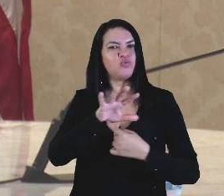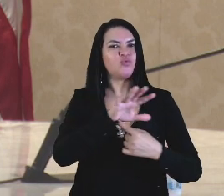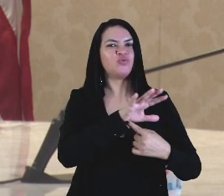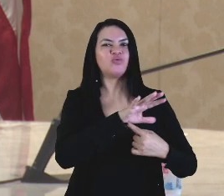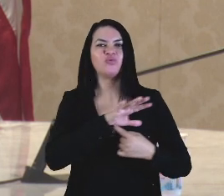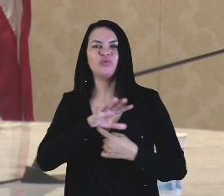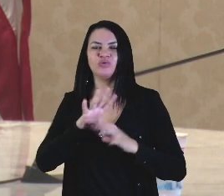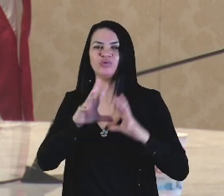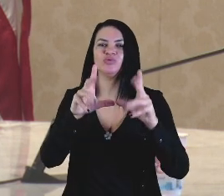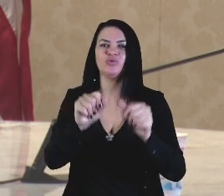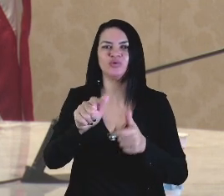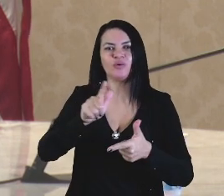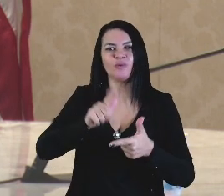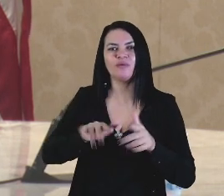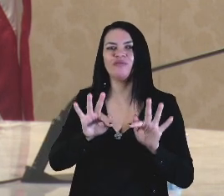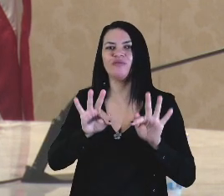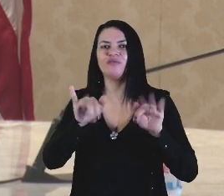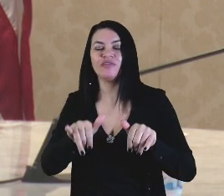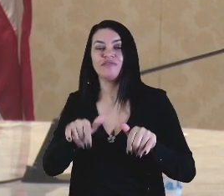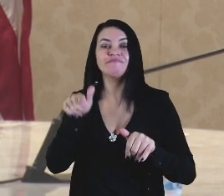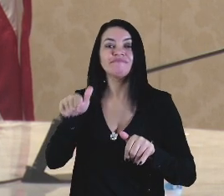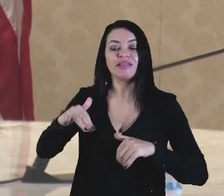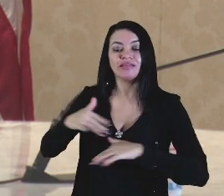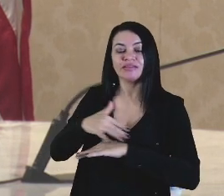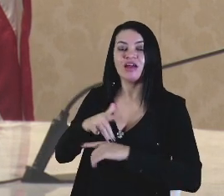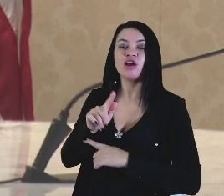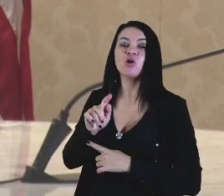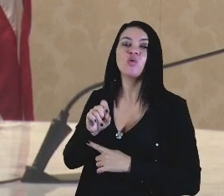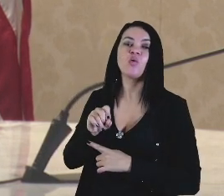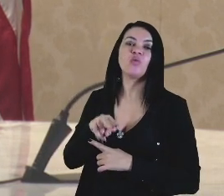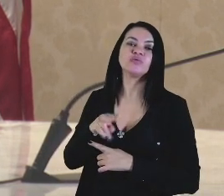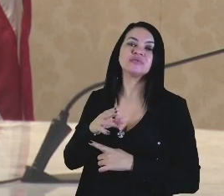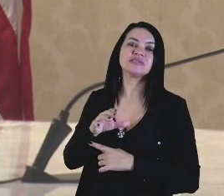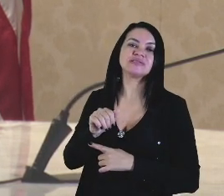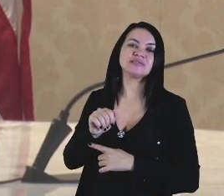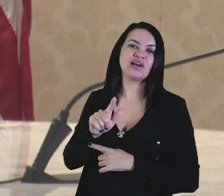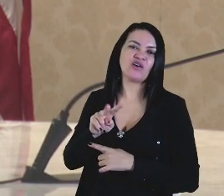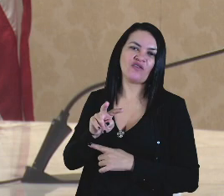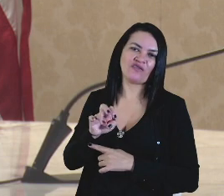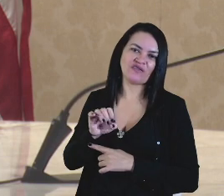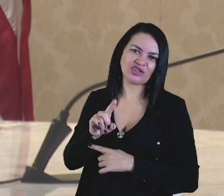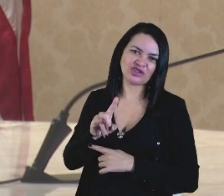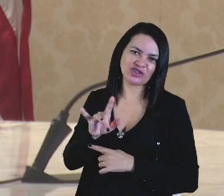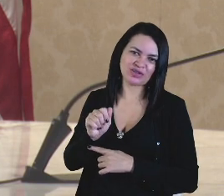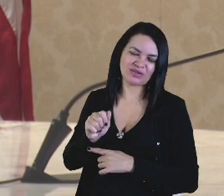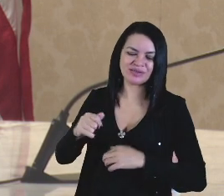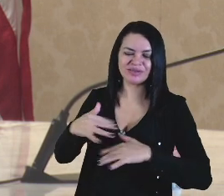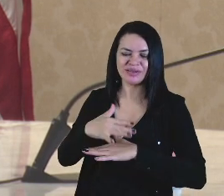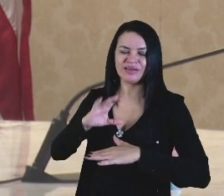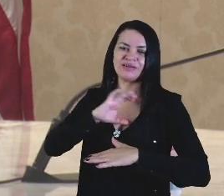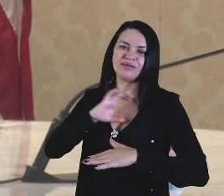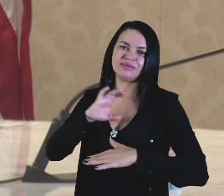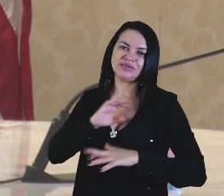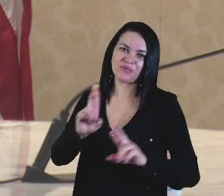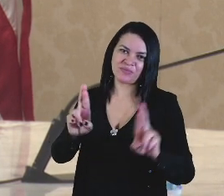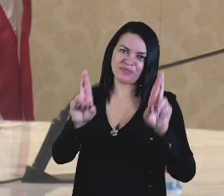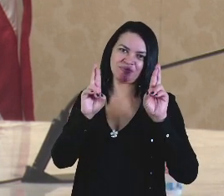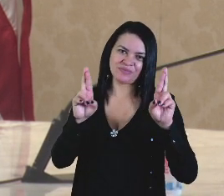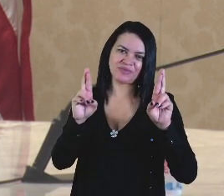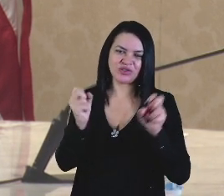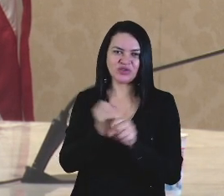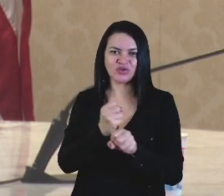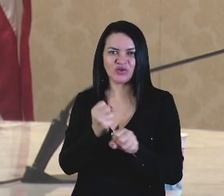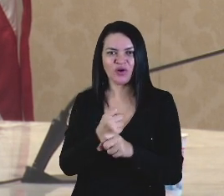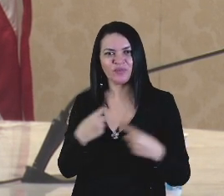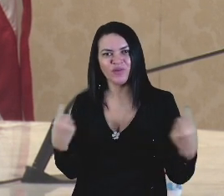saída da crise. Terra de Gonçalves Dias, terra da esperança, terra de obras como essas que nós estamos aqui celebrando.